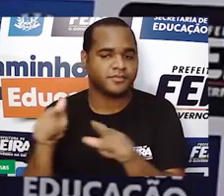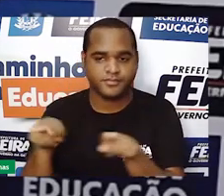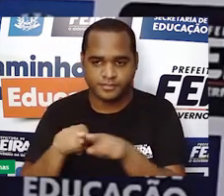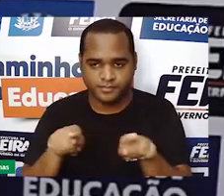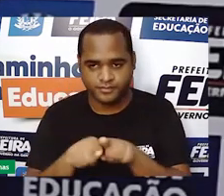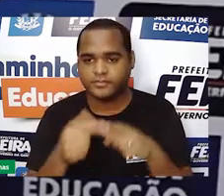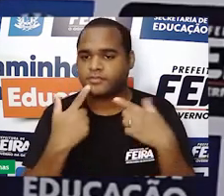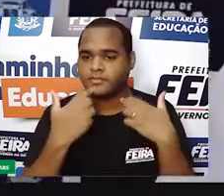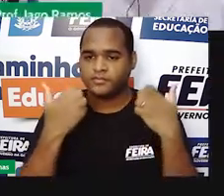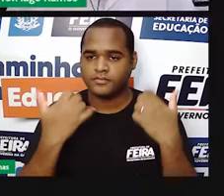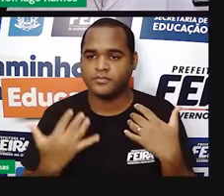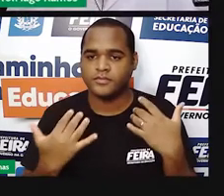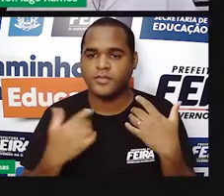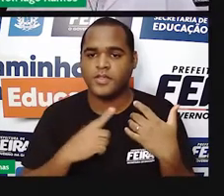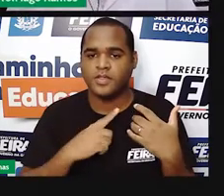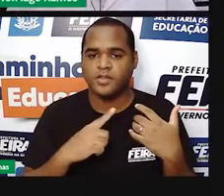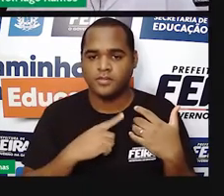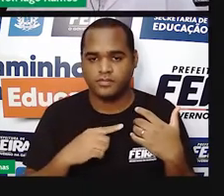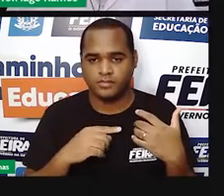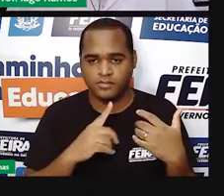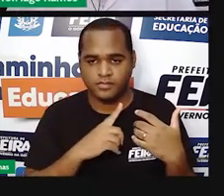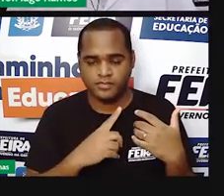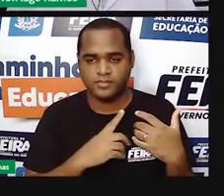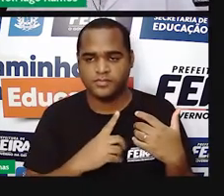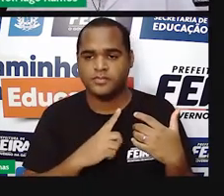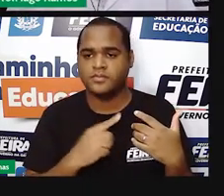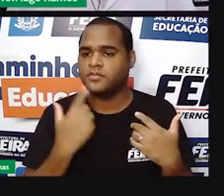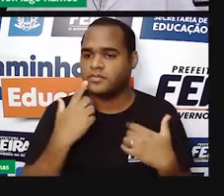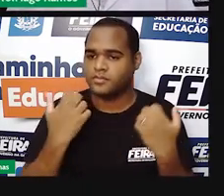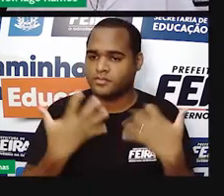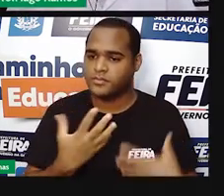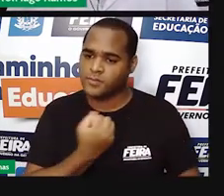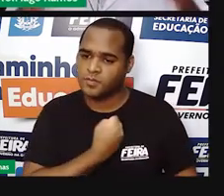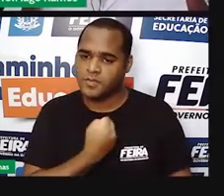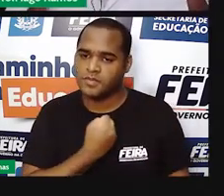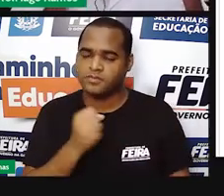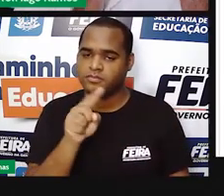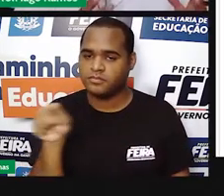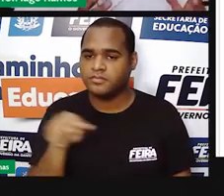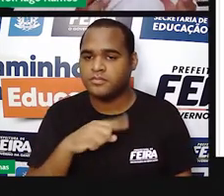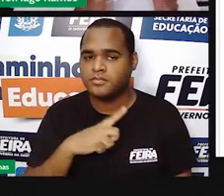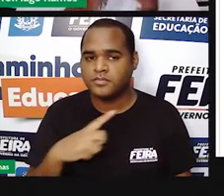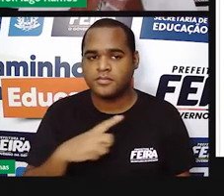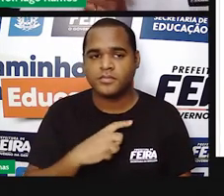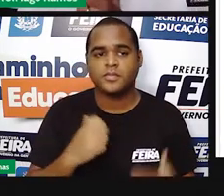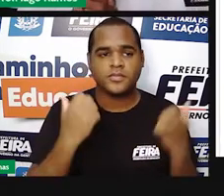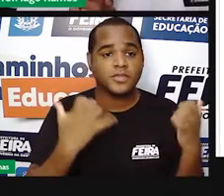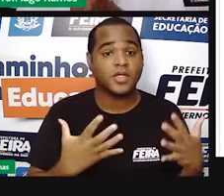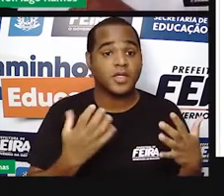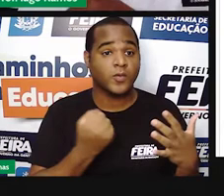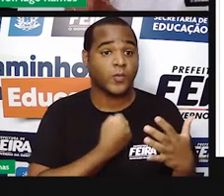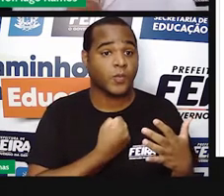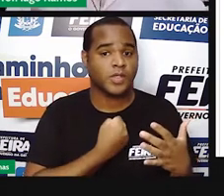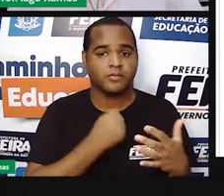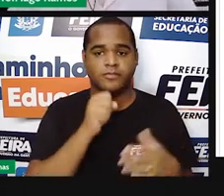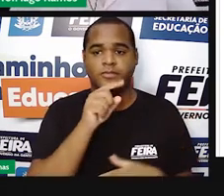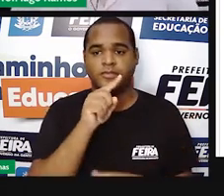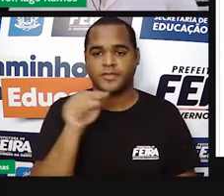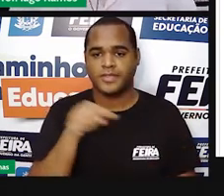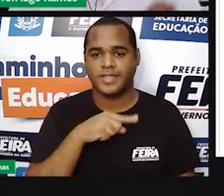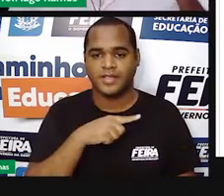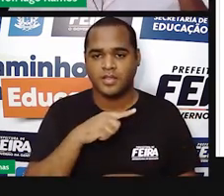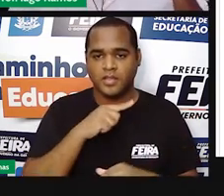números reais é através dos números inteiros, que é quando a gente pega os números naturais e junta com aqueles números